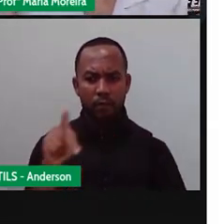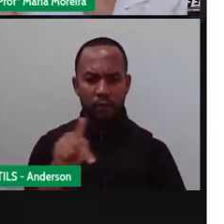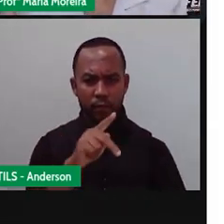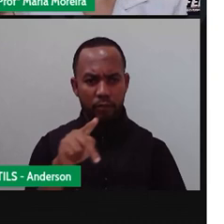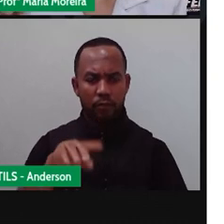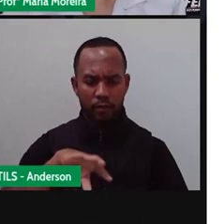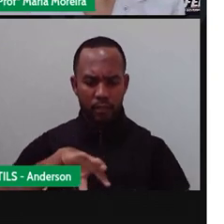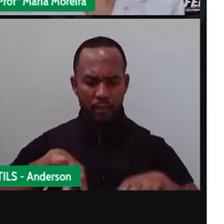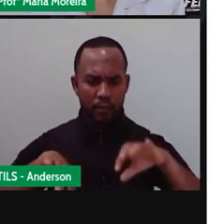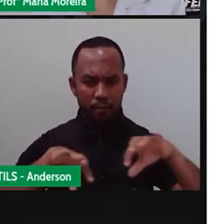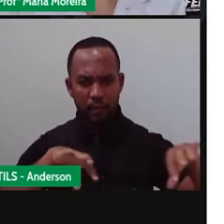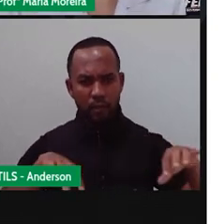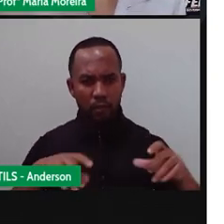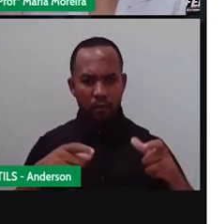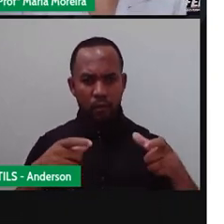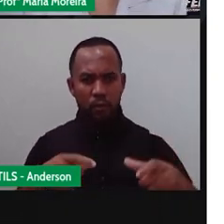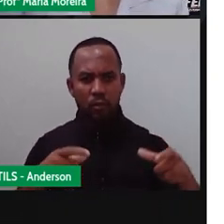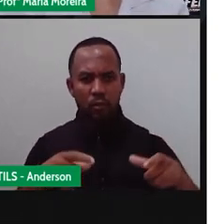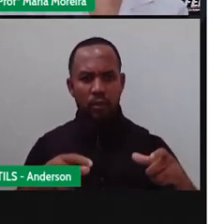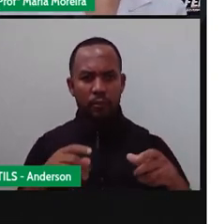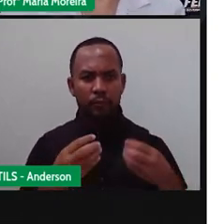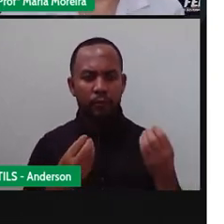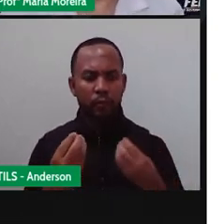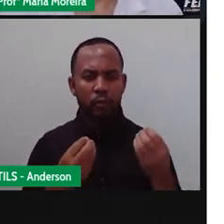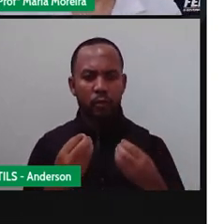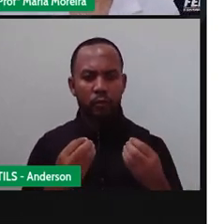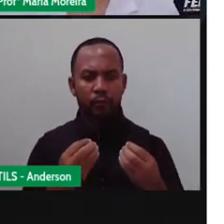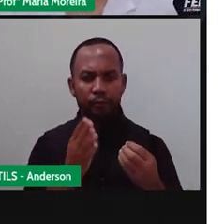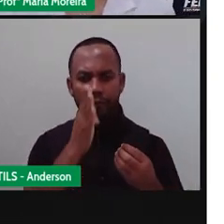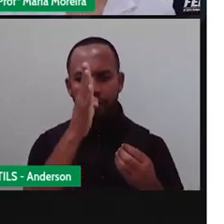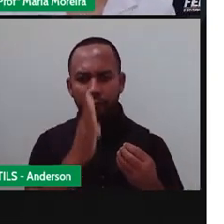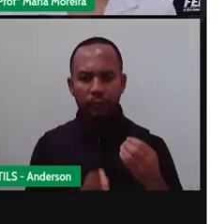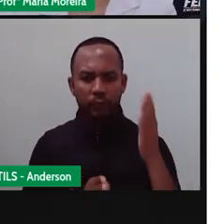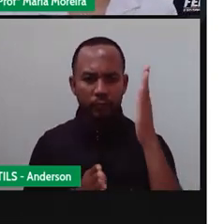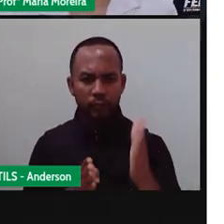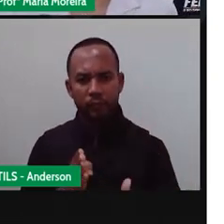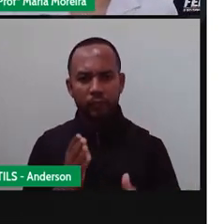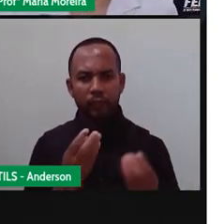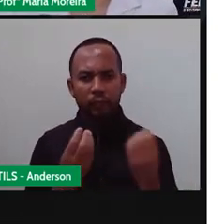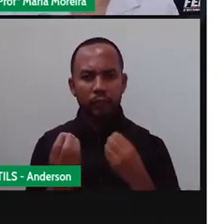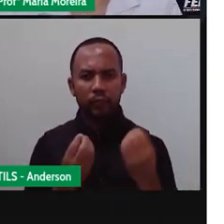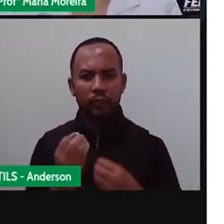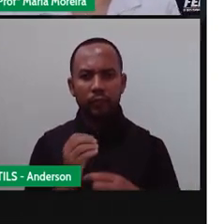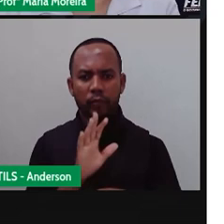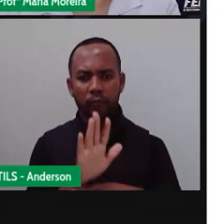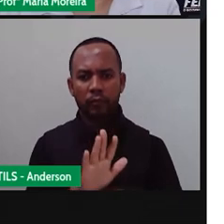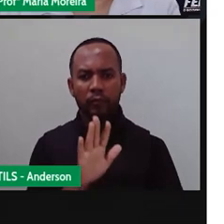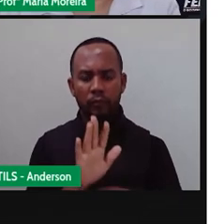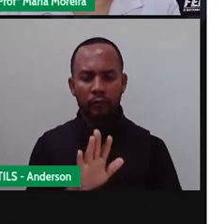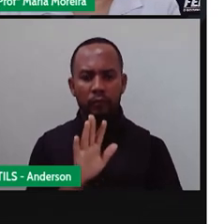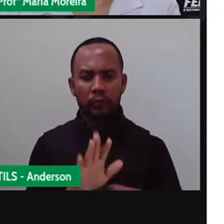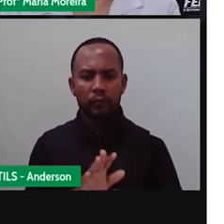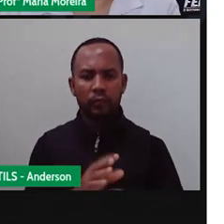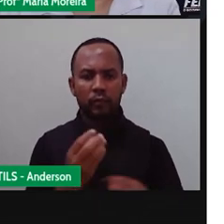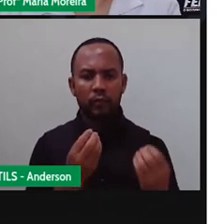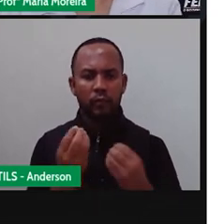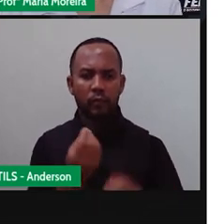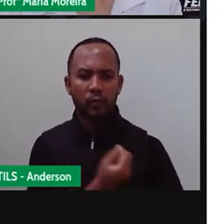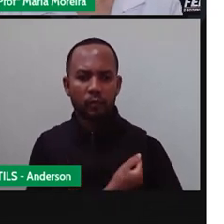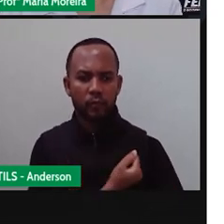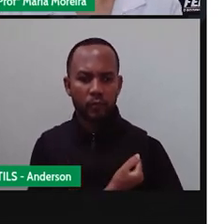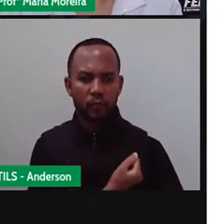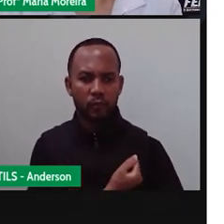barrinhas, não foi isso? E aqui ele está o quê? Inteiro. Mas para ajudar a gente, para identificar os números, tem o quê aqui?